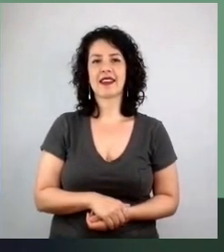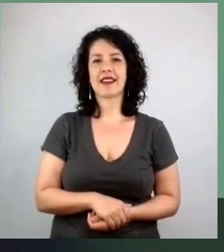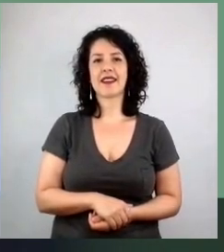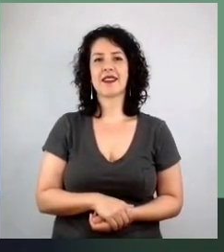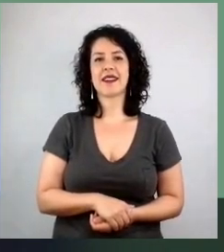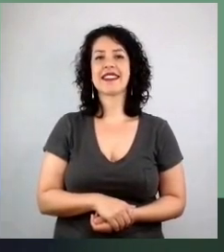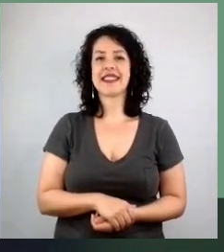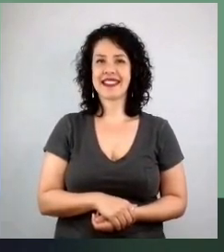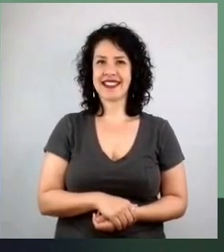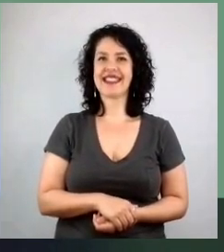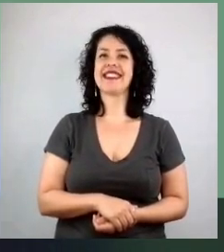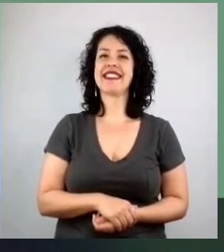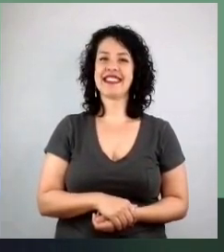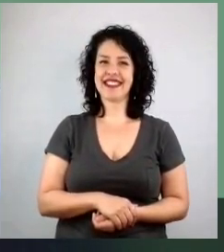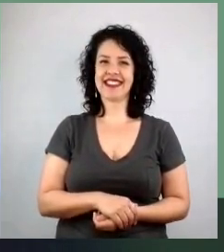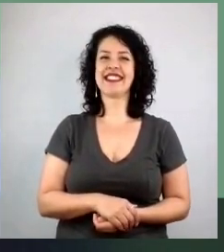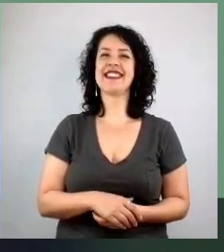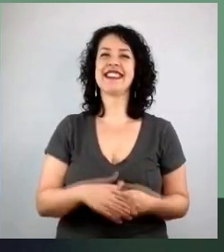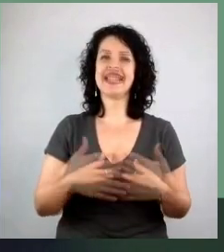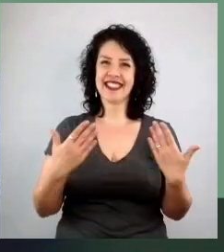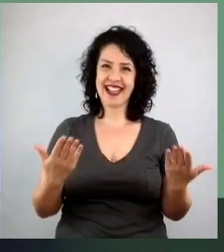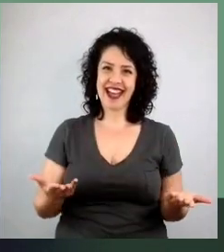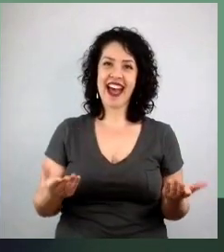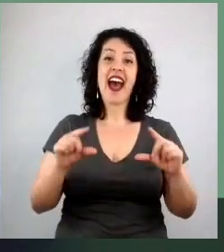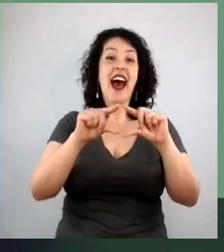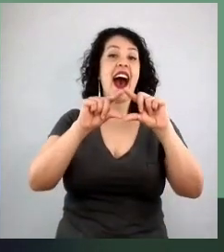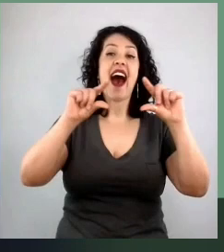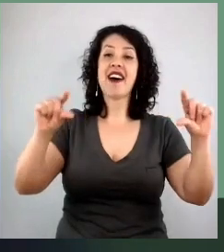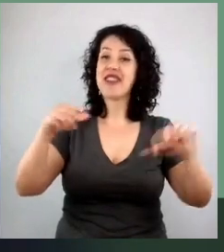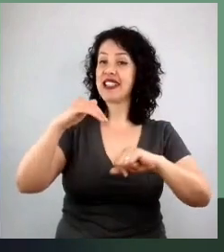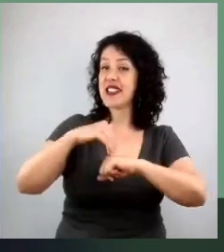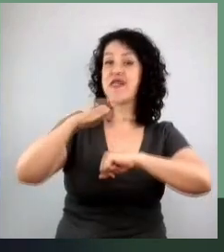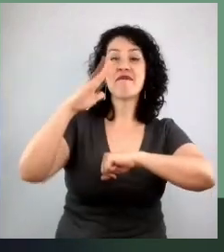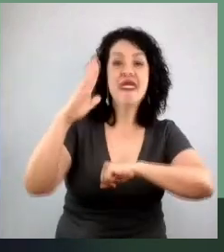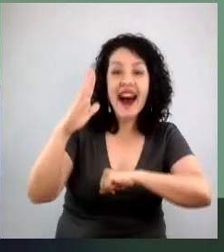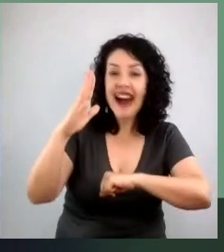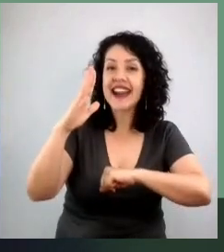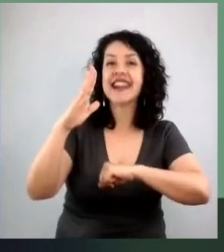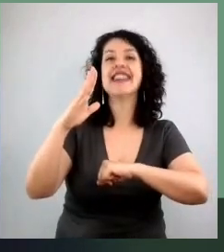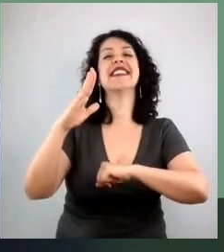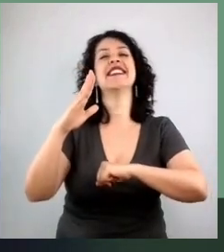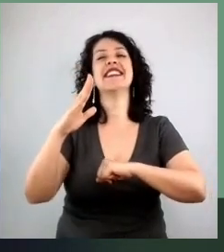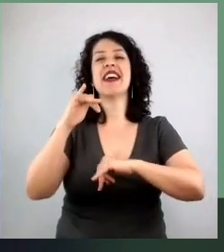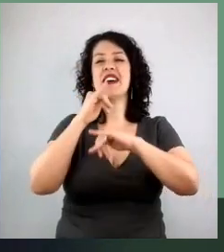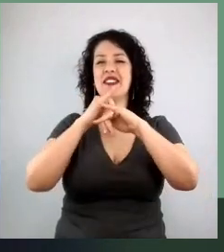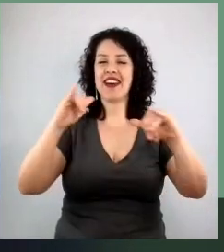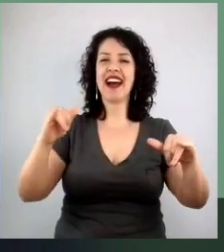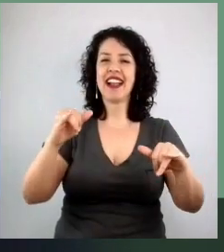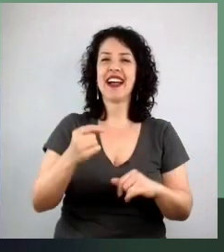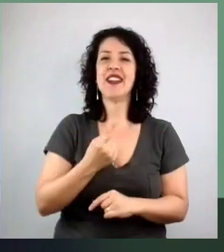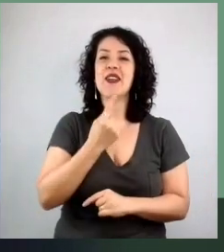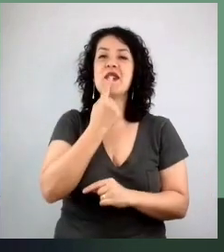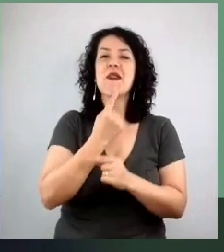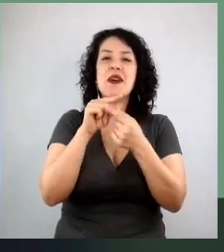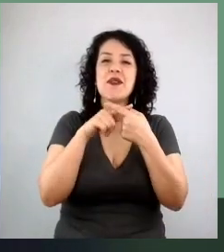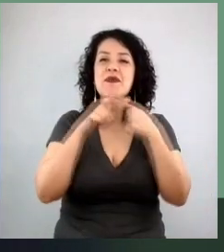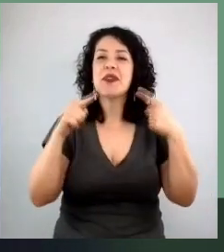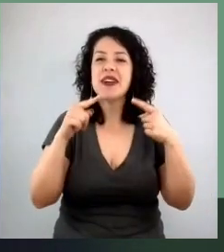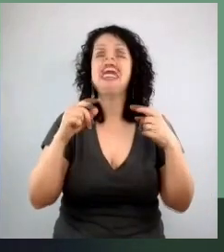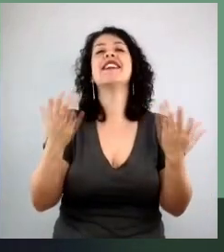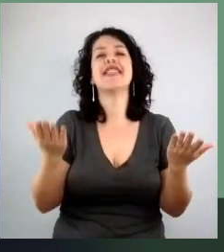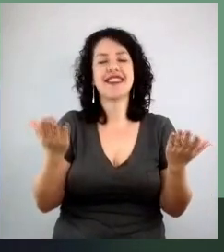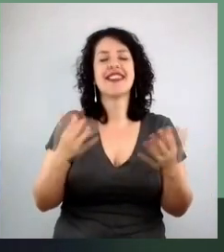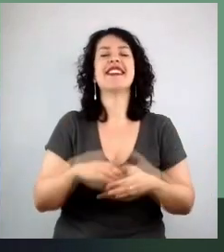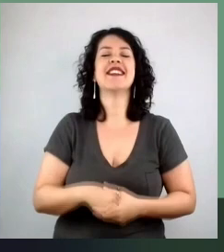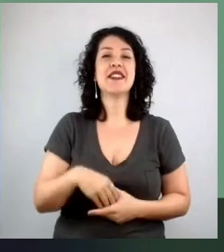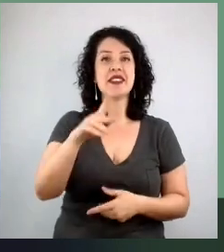A frase mais falada da pandemia, o seu áudio está fechado, caí nela. Vocês pediram tanto para não fechar, mas eu fiquei com